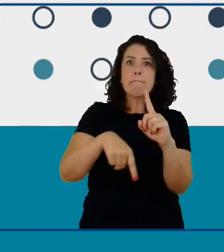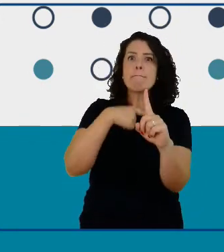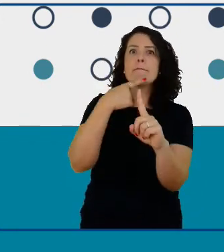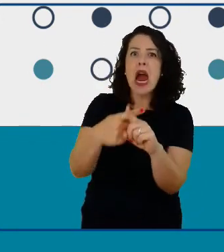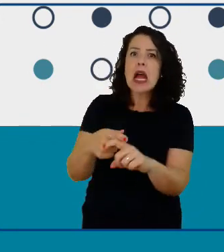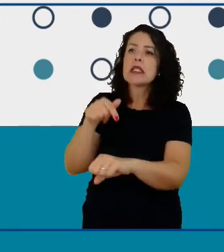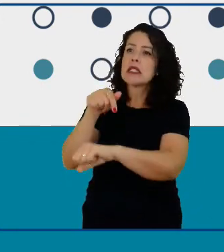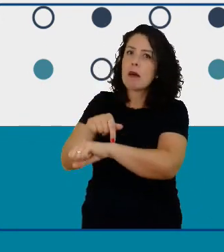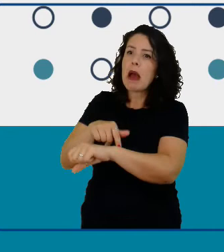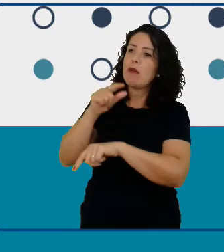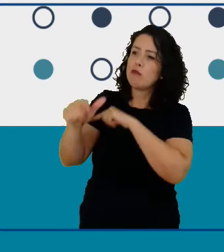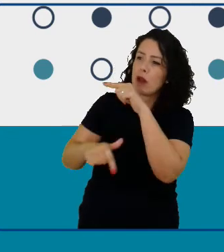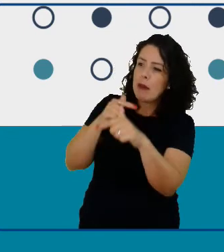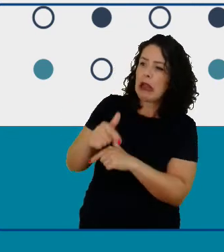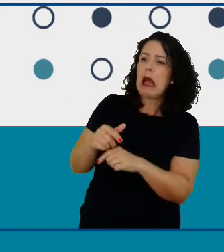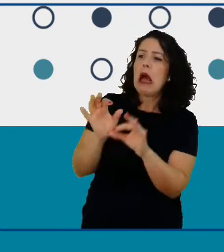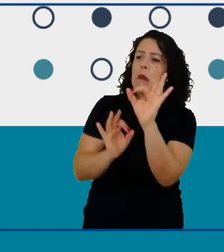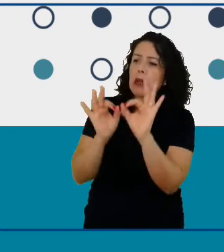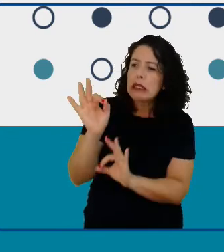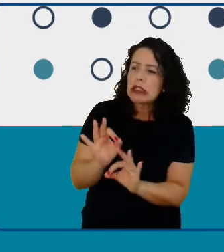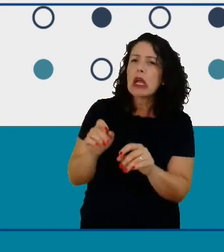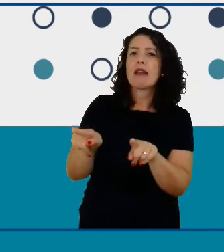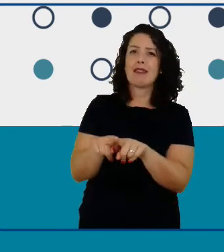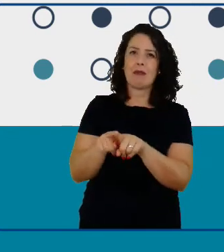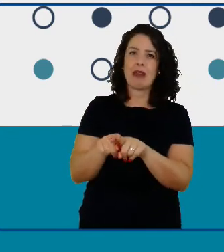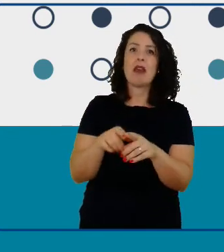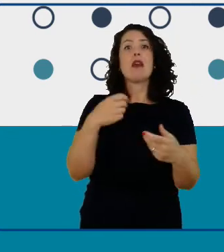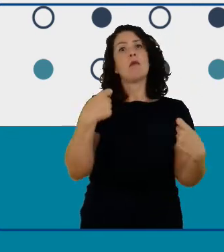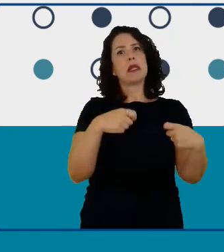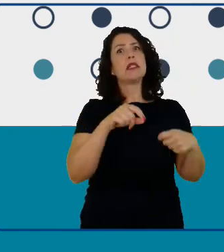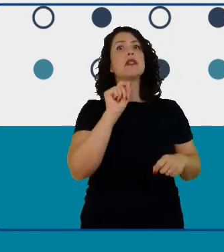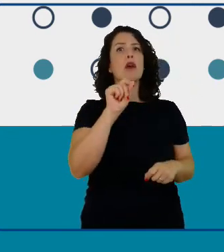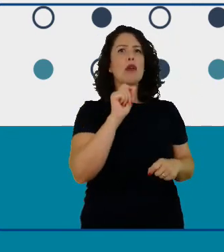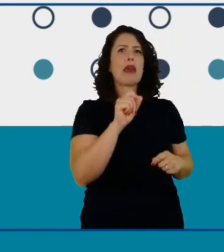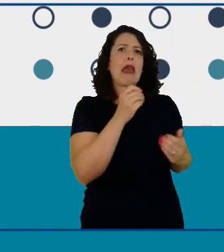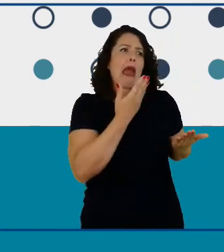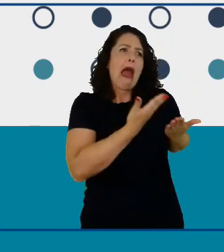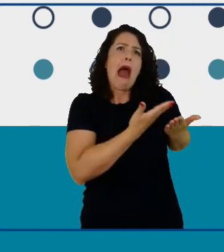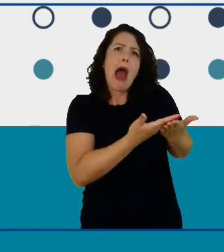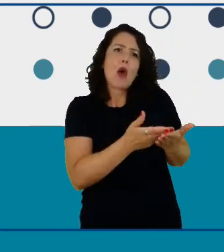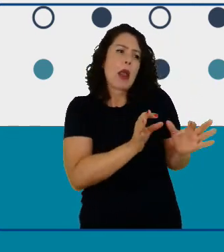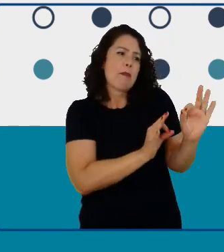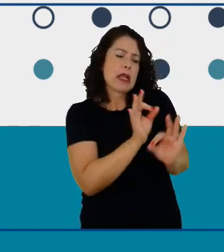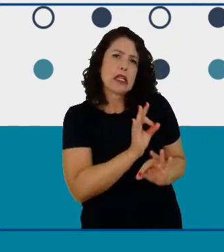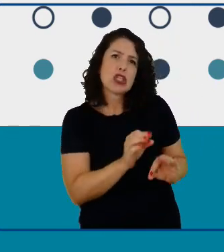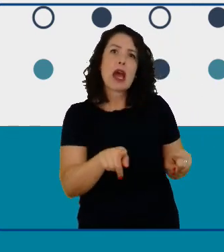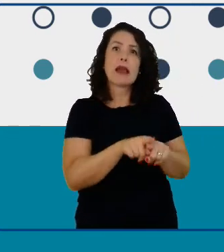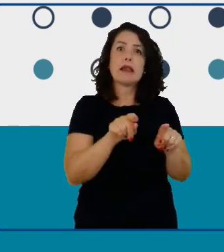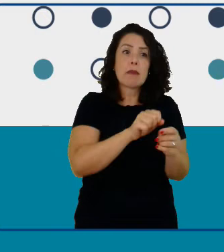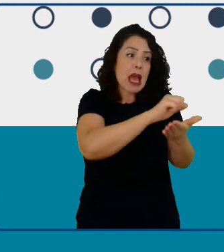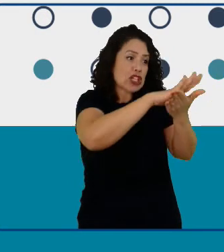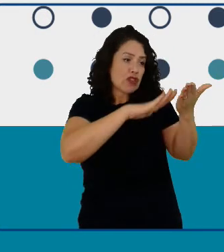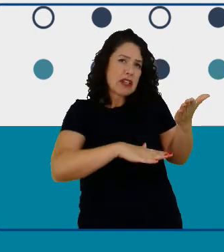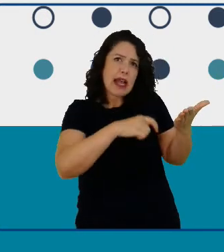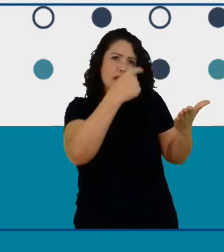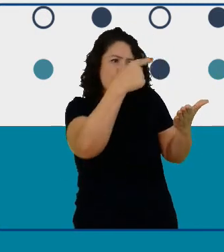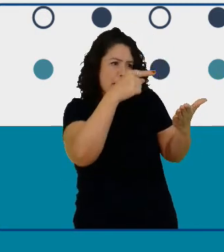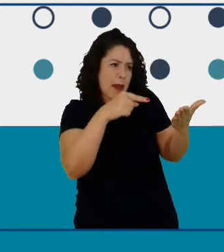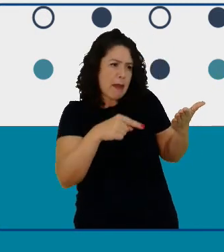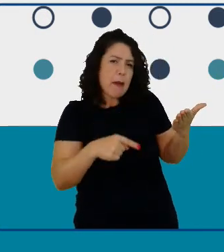eles têm que planejar as suas aulas eles têm que corrigir os trabalhos tudo isso então isso é parte do desafio